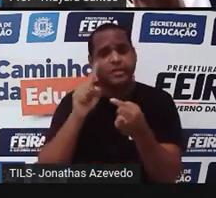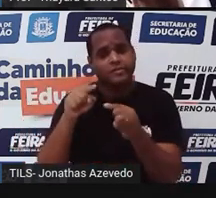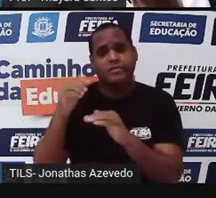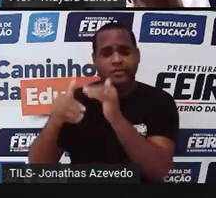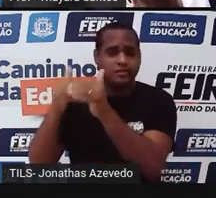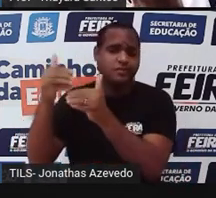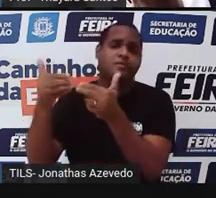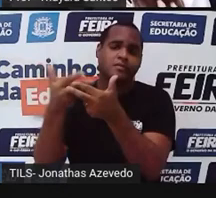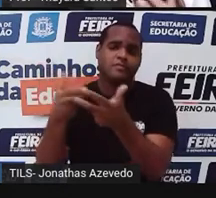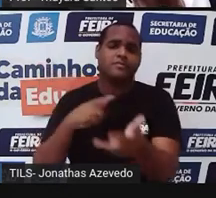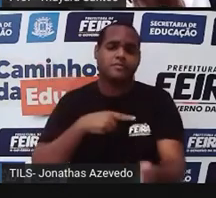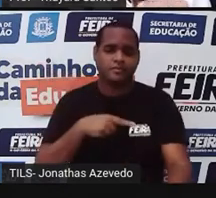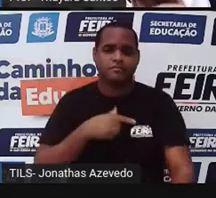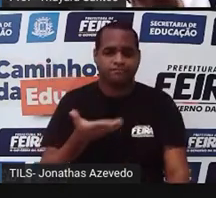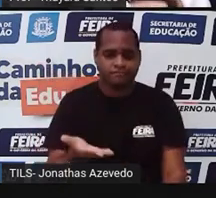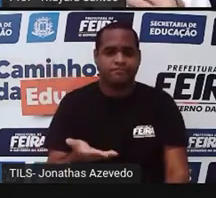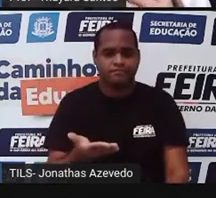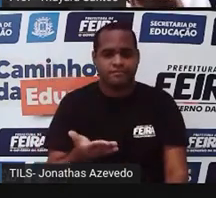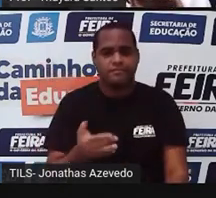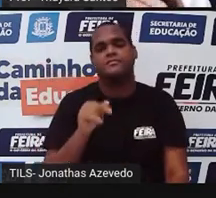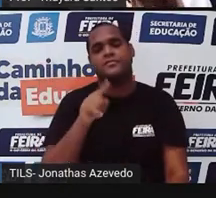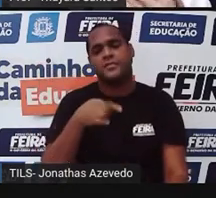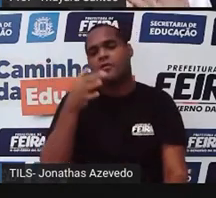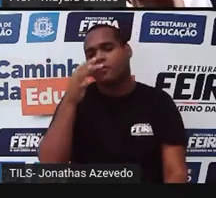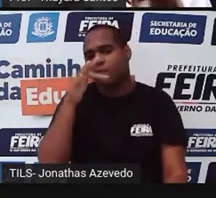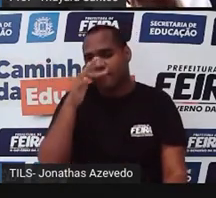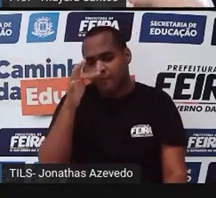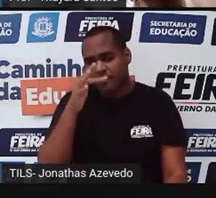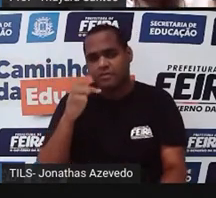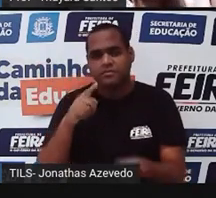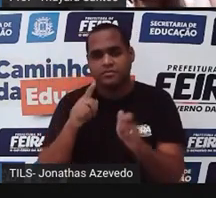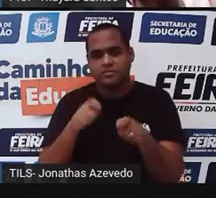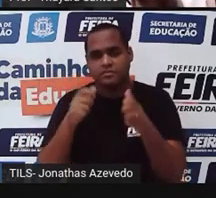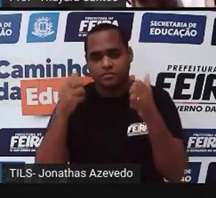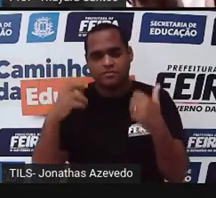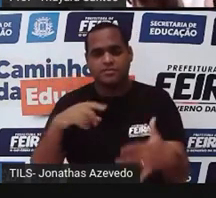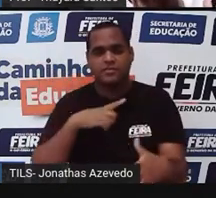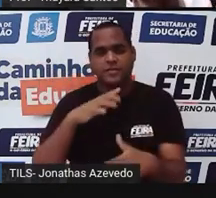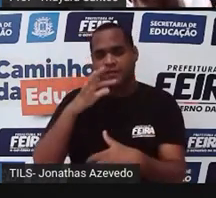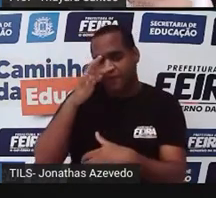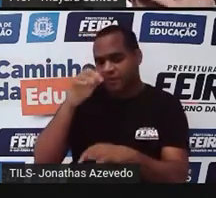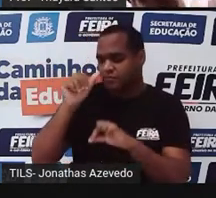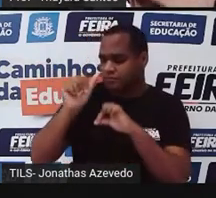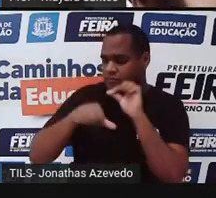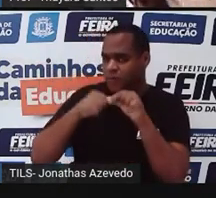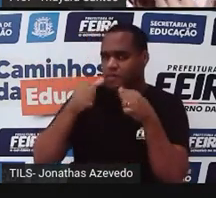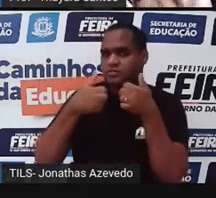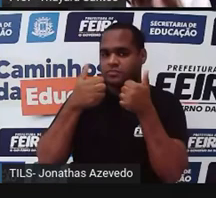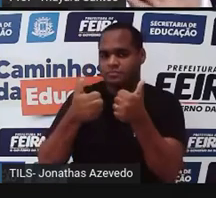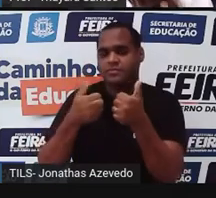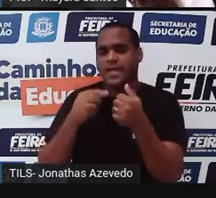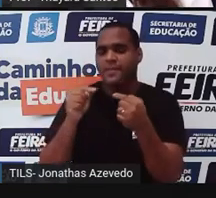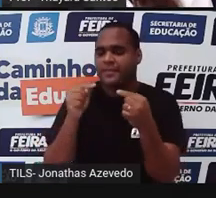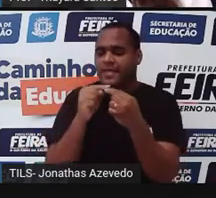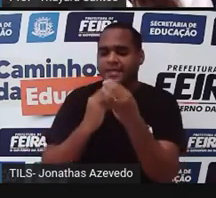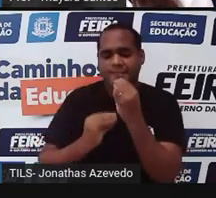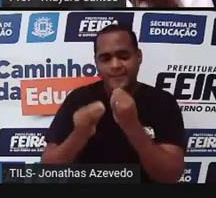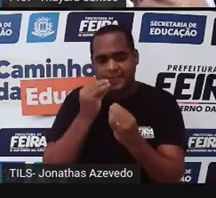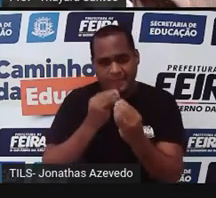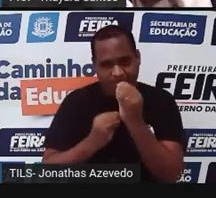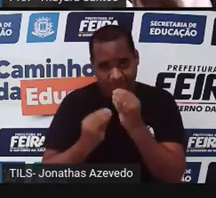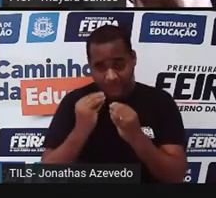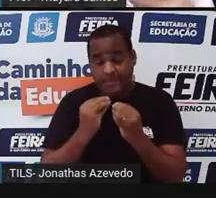processo de fecundação. Então, quando a flor é fecundada, ela forma o fruto. E o fruto é nosso alimento. Então, por isso que